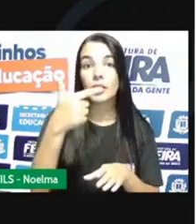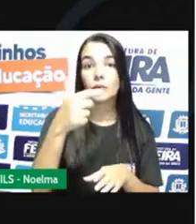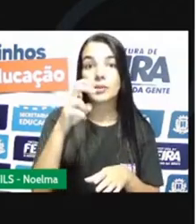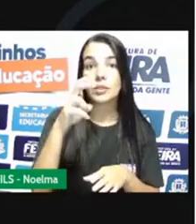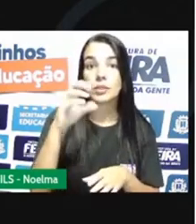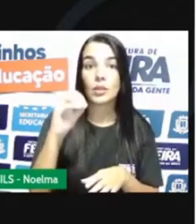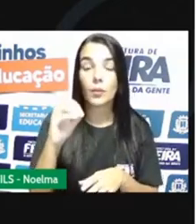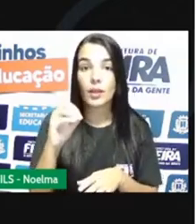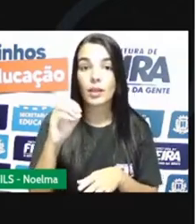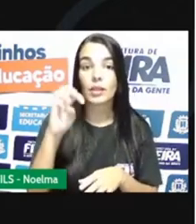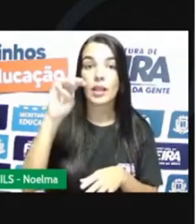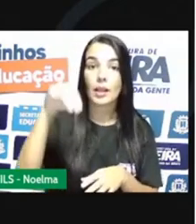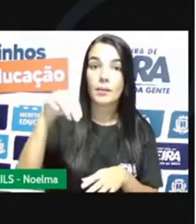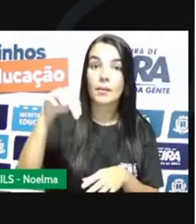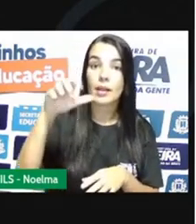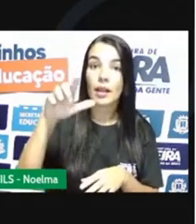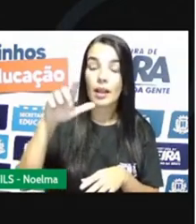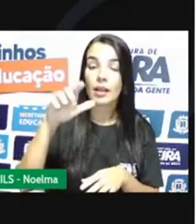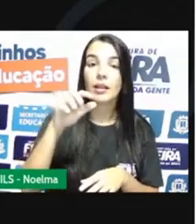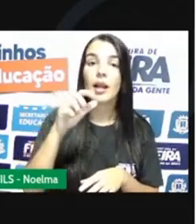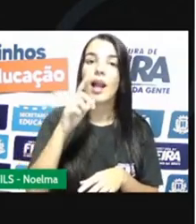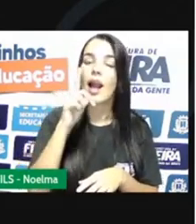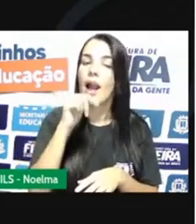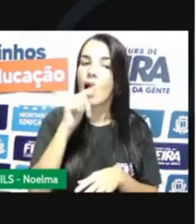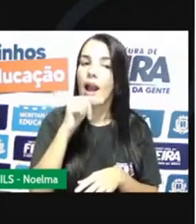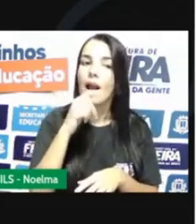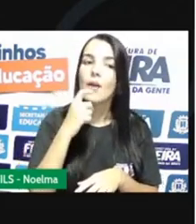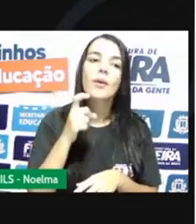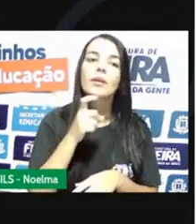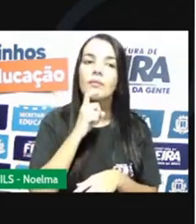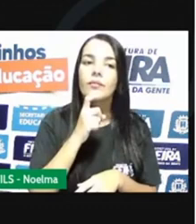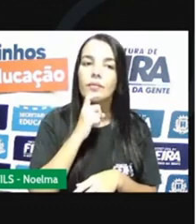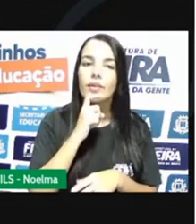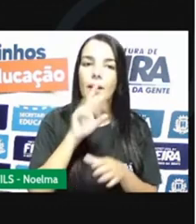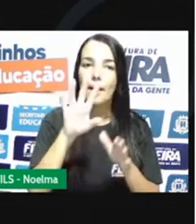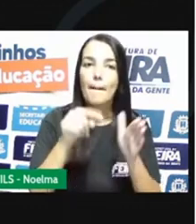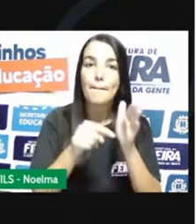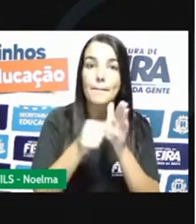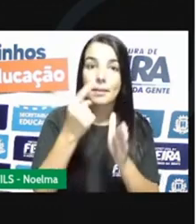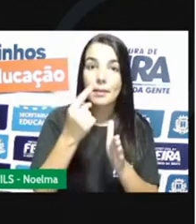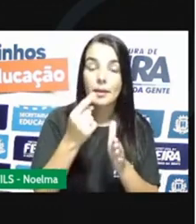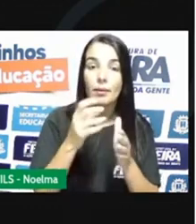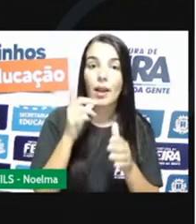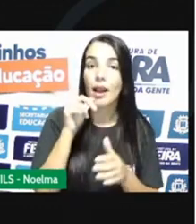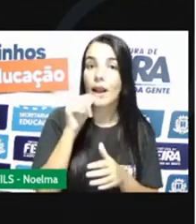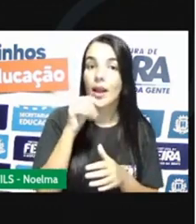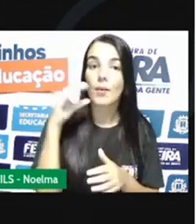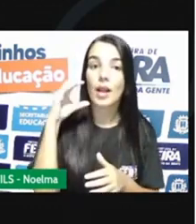de água fria. Só que primeiro a gente colocou a água quente.